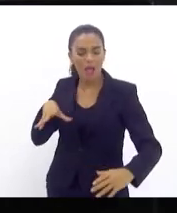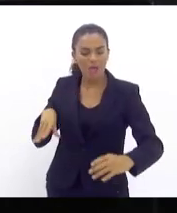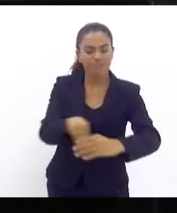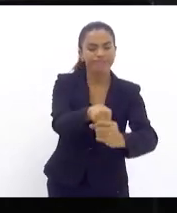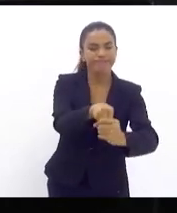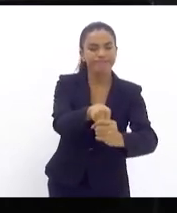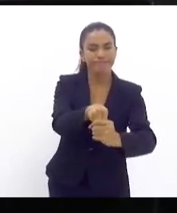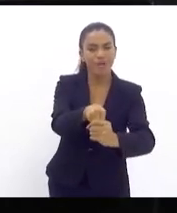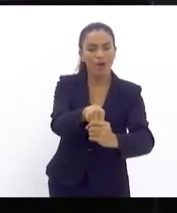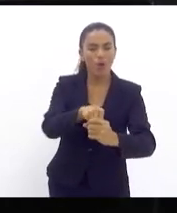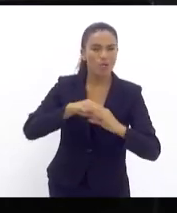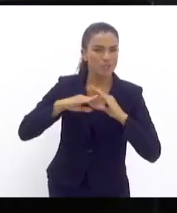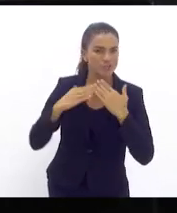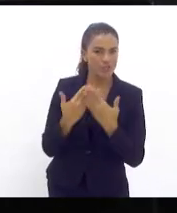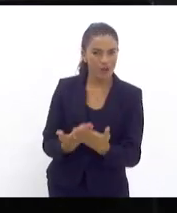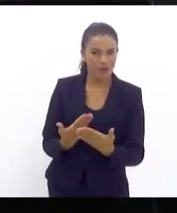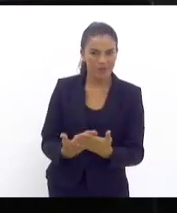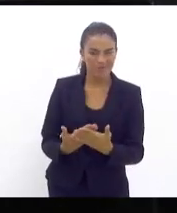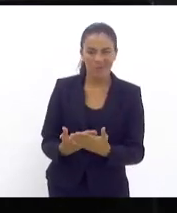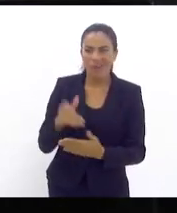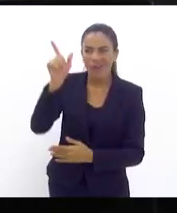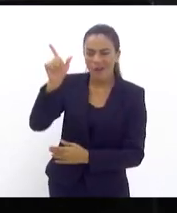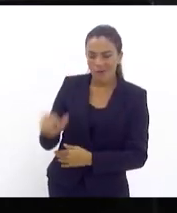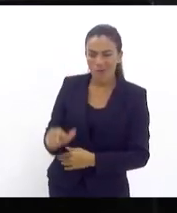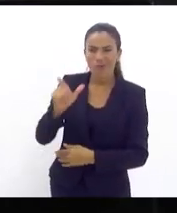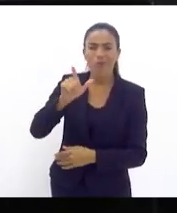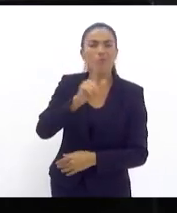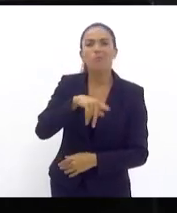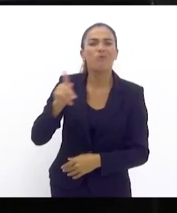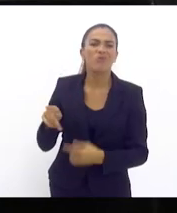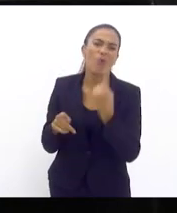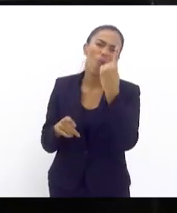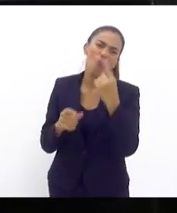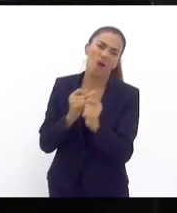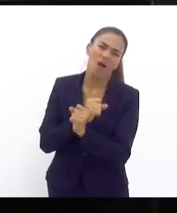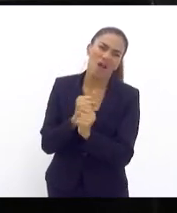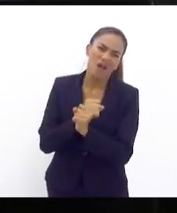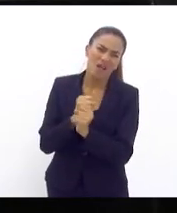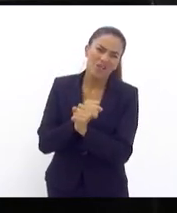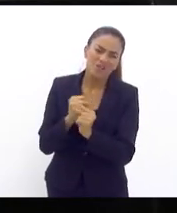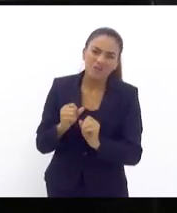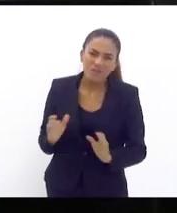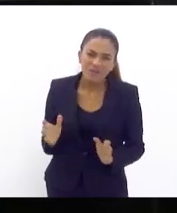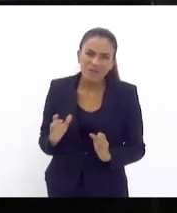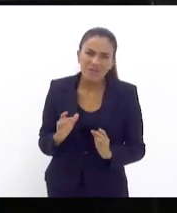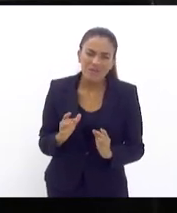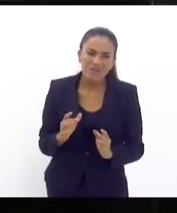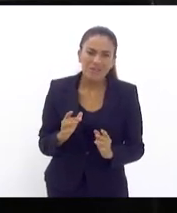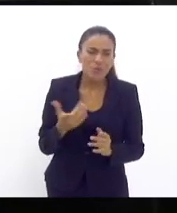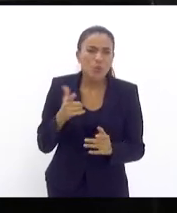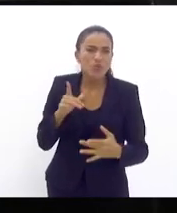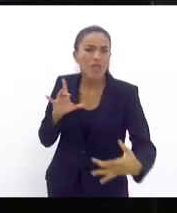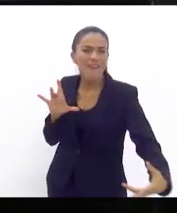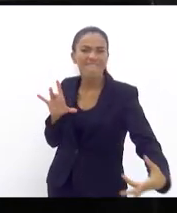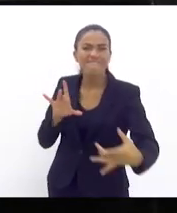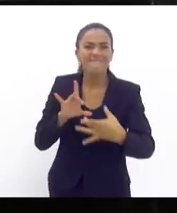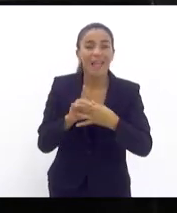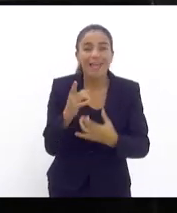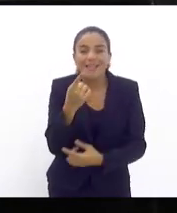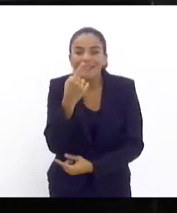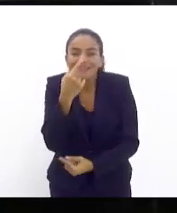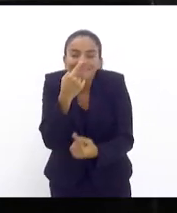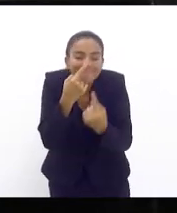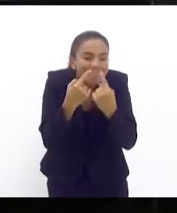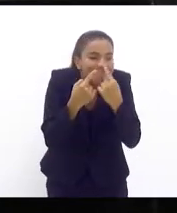escola. Não pode ser um professor que fica apenas um ano naquela escola, que não cria vínculo, intimidade com os